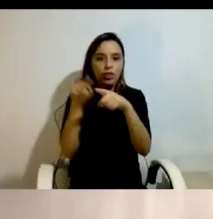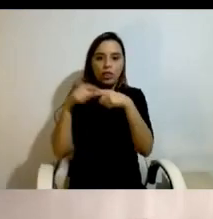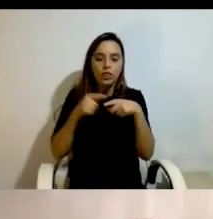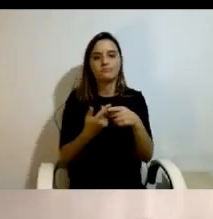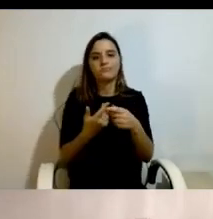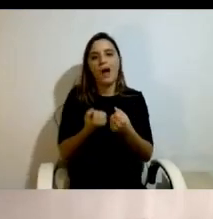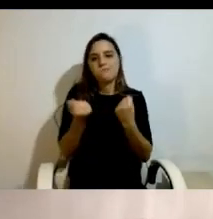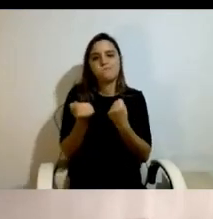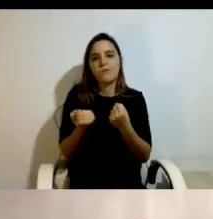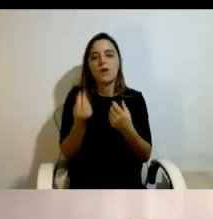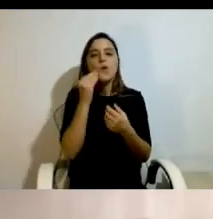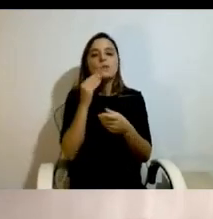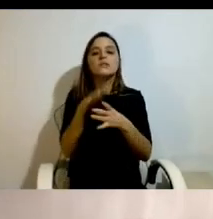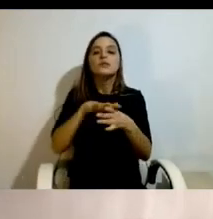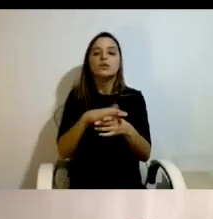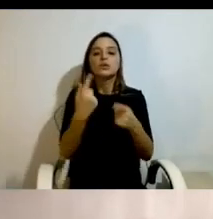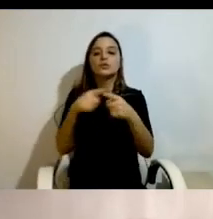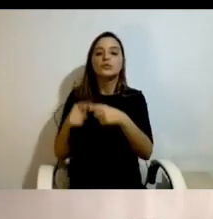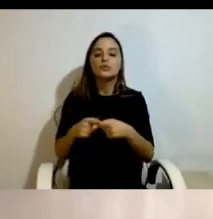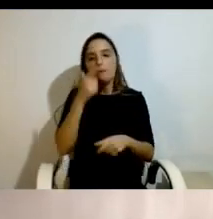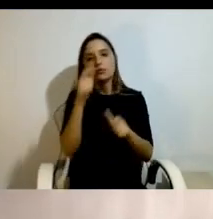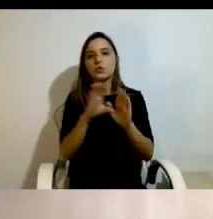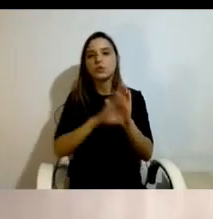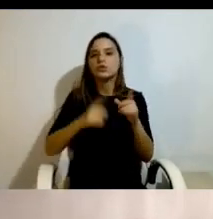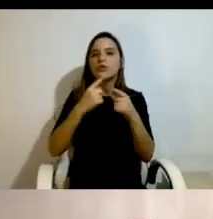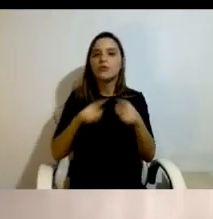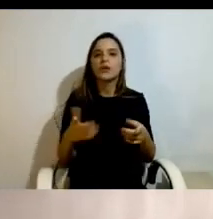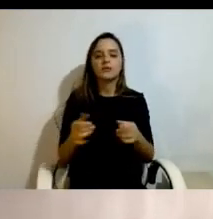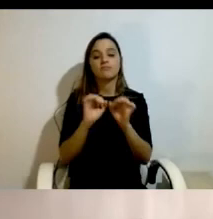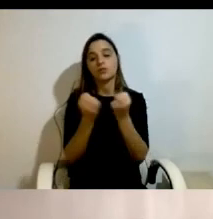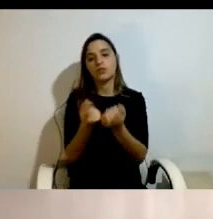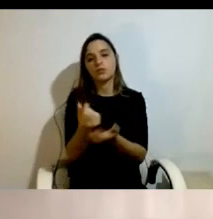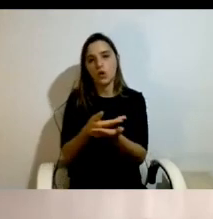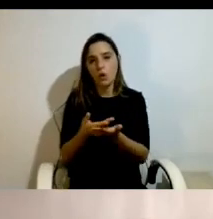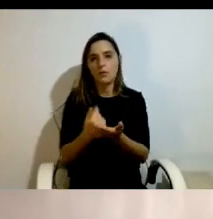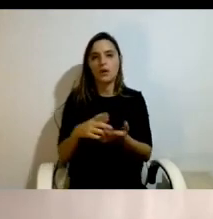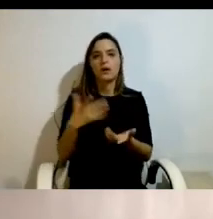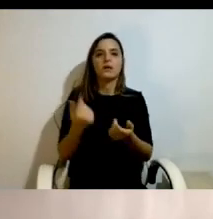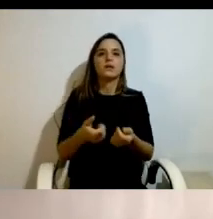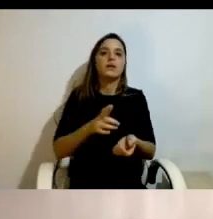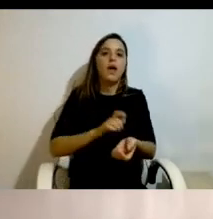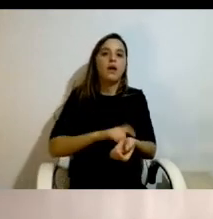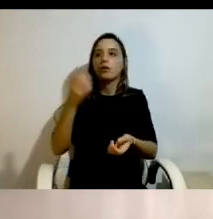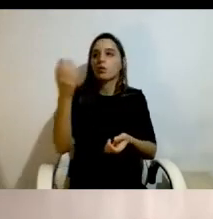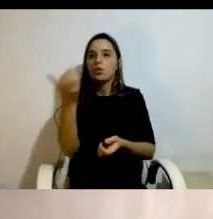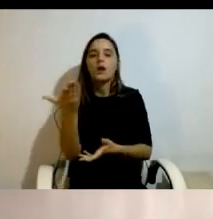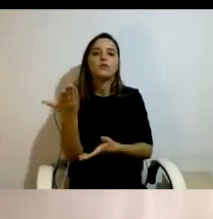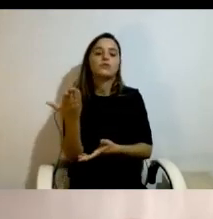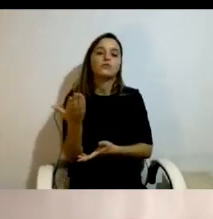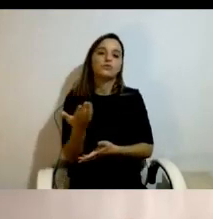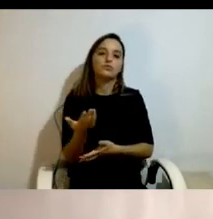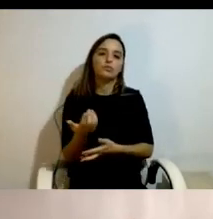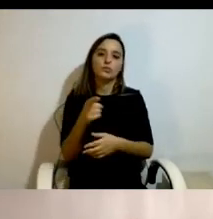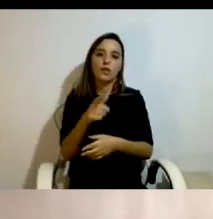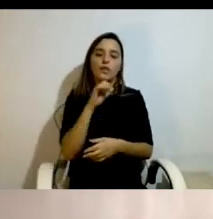pessoas com diferentes condições socioeconómicas, étnicas, culturais, que isto pudesse